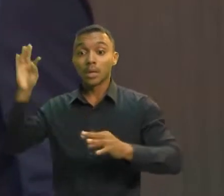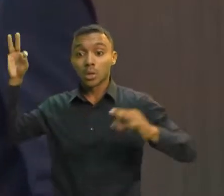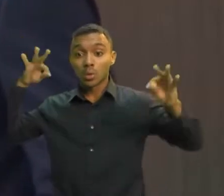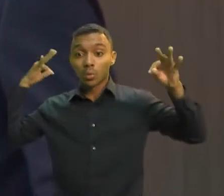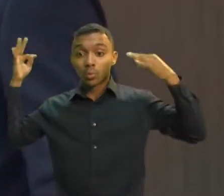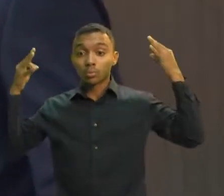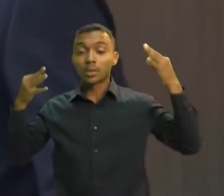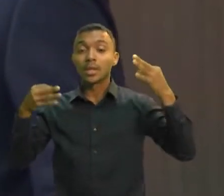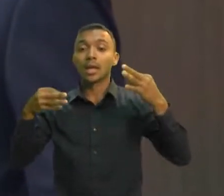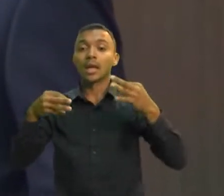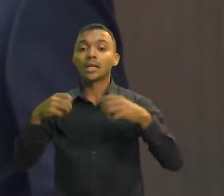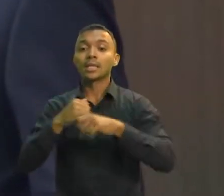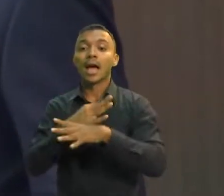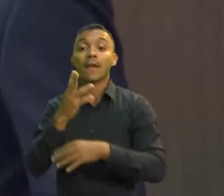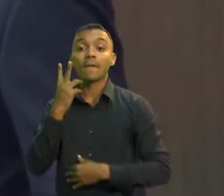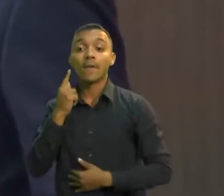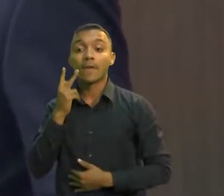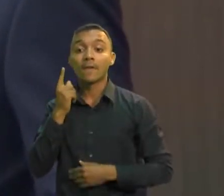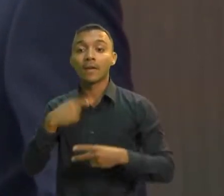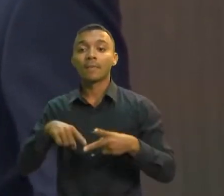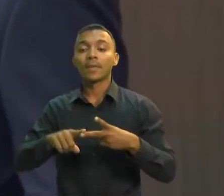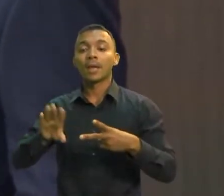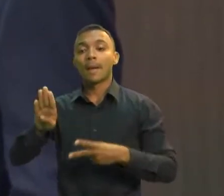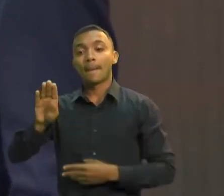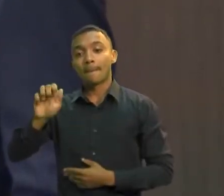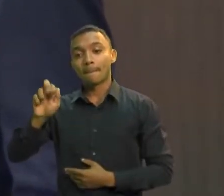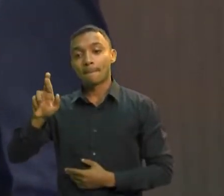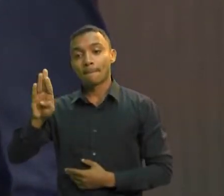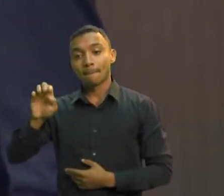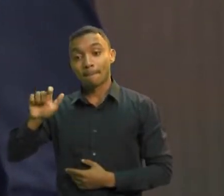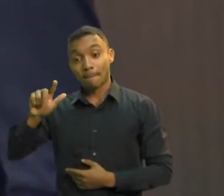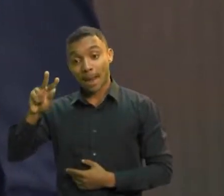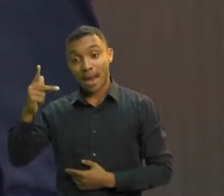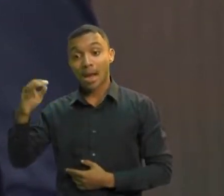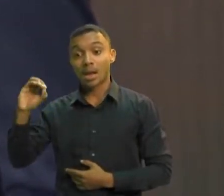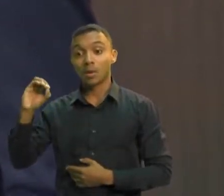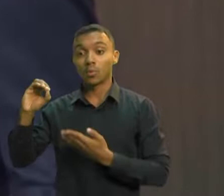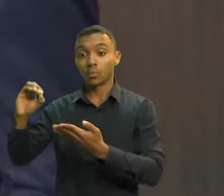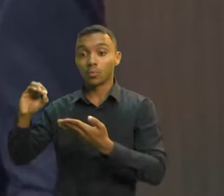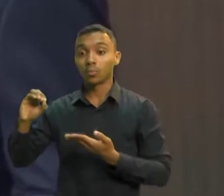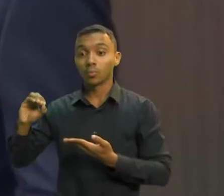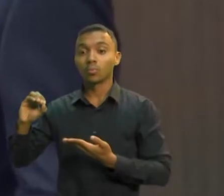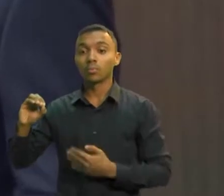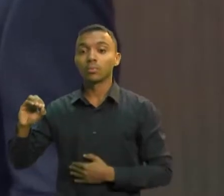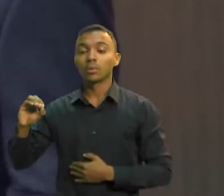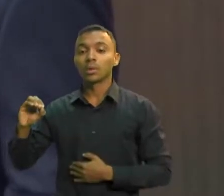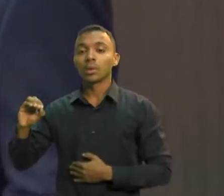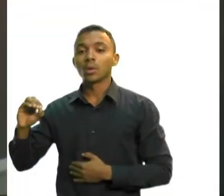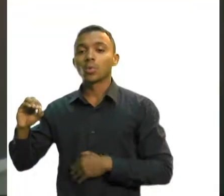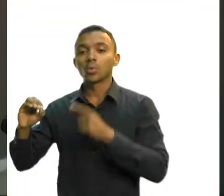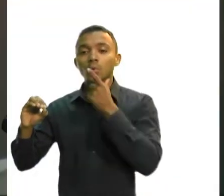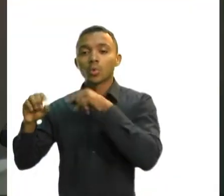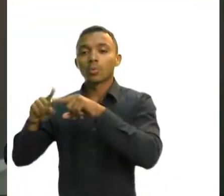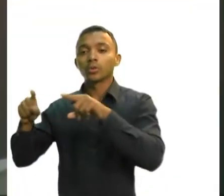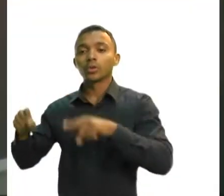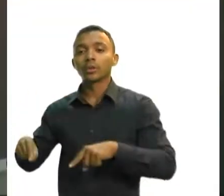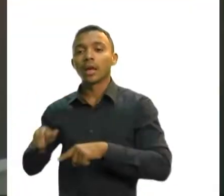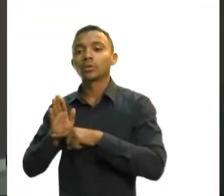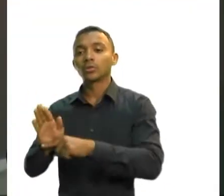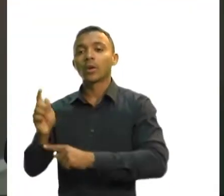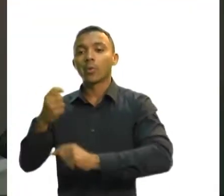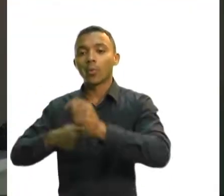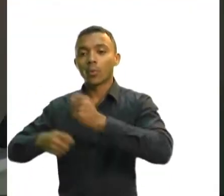Fortaleza. Barbalha, na região do Cariri, ganhou um teleférico que vai impulsionar a economia local. Ano passado,